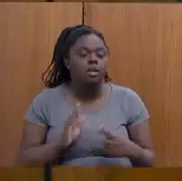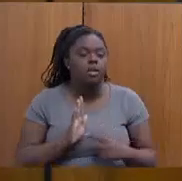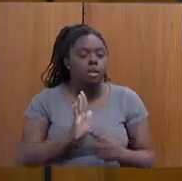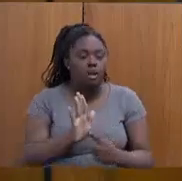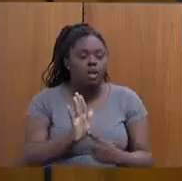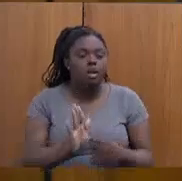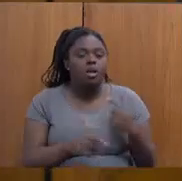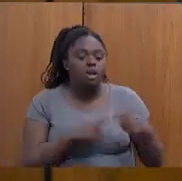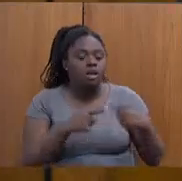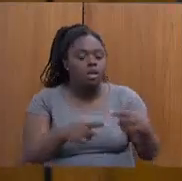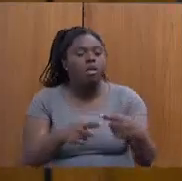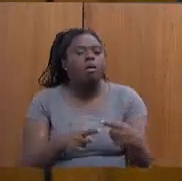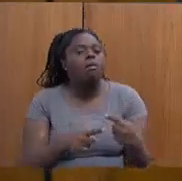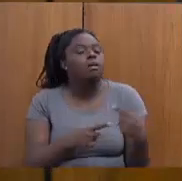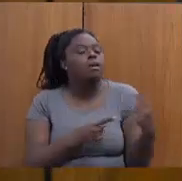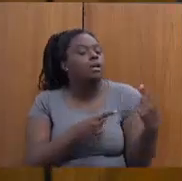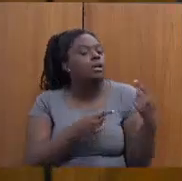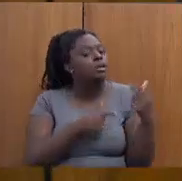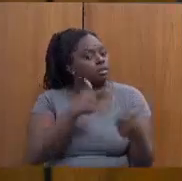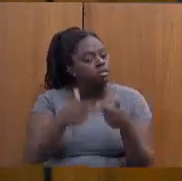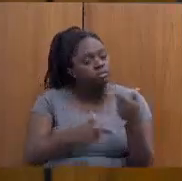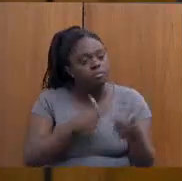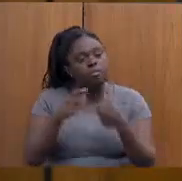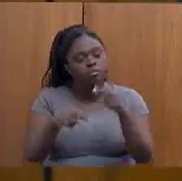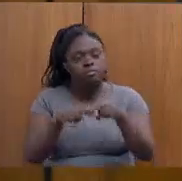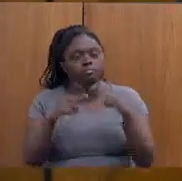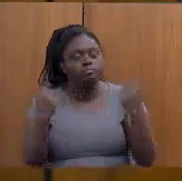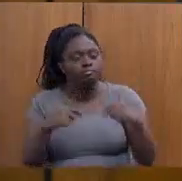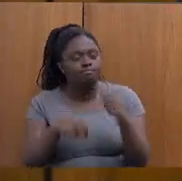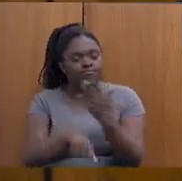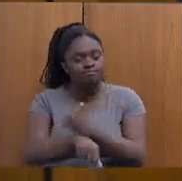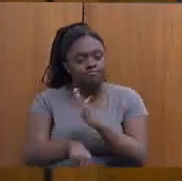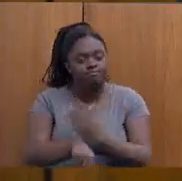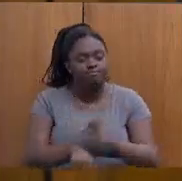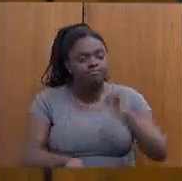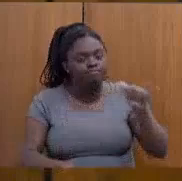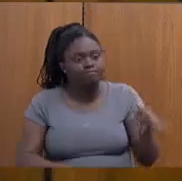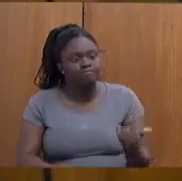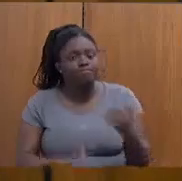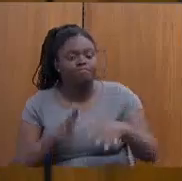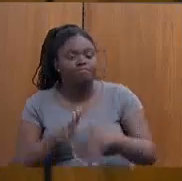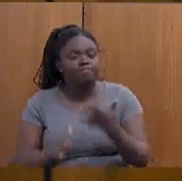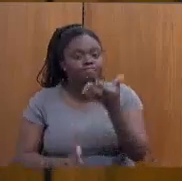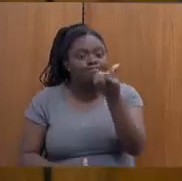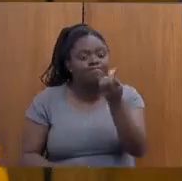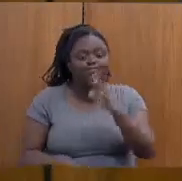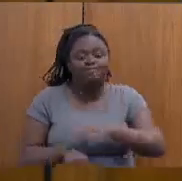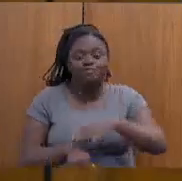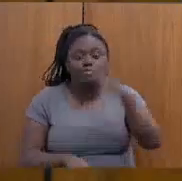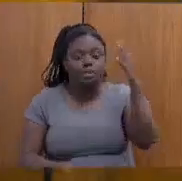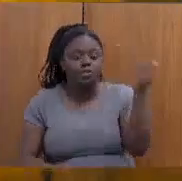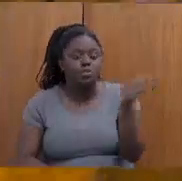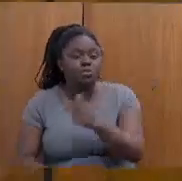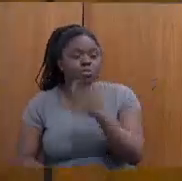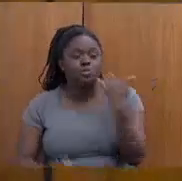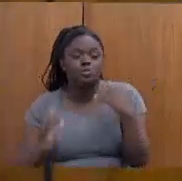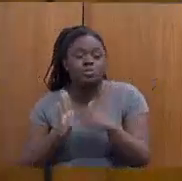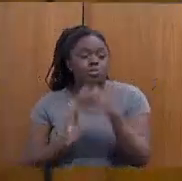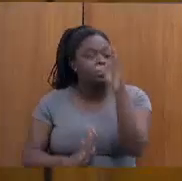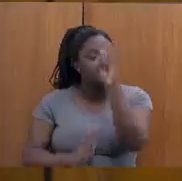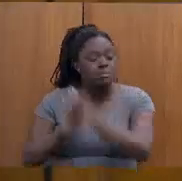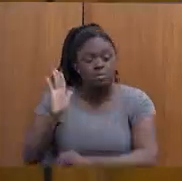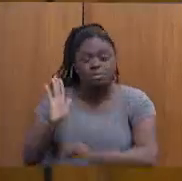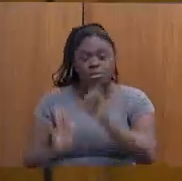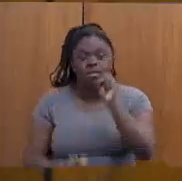de emprego, e, por isso, precisa praticar esse privilégio, é seis vezes mais do que todo o orçamento da